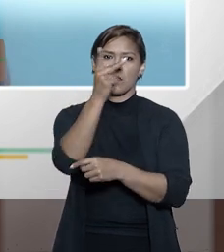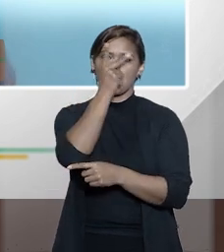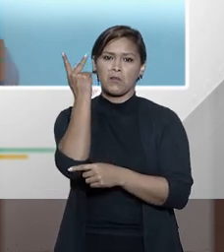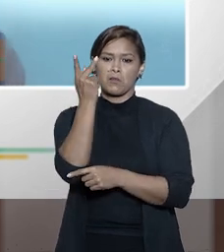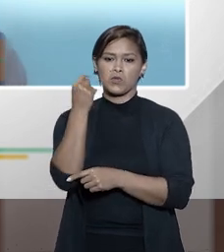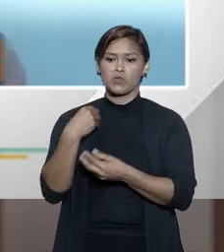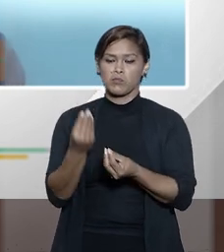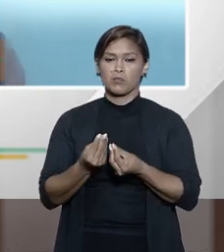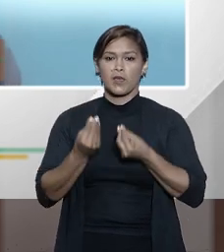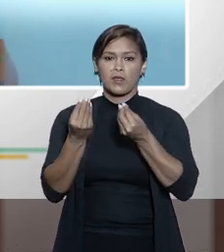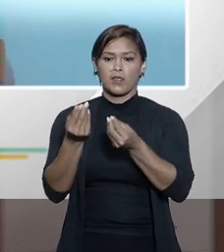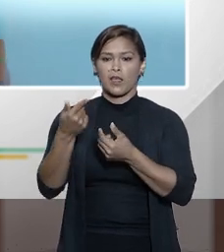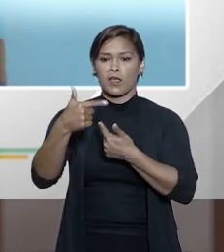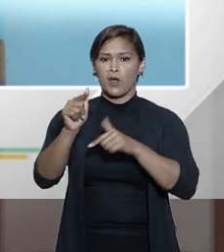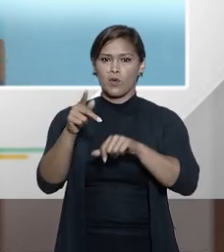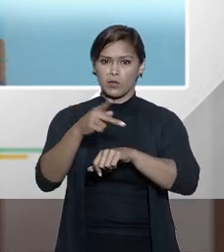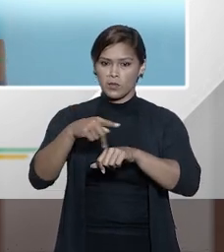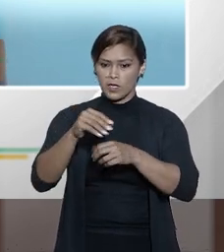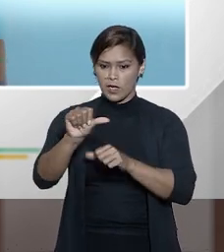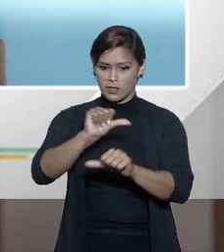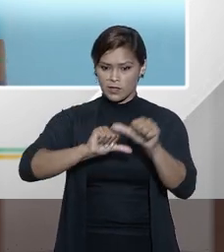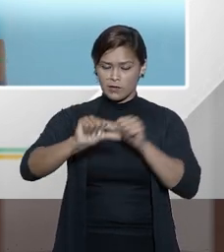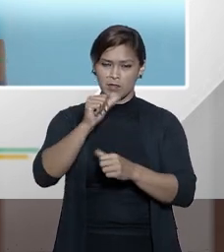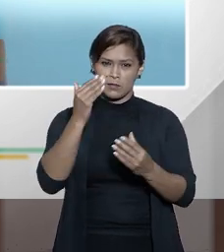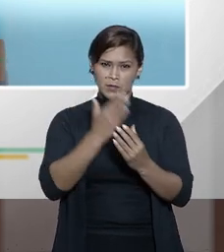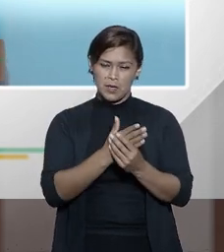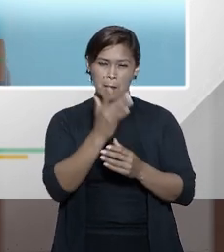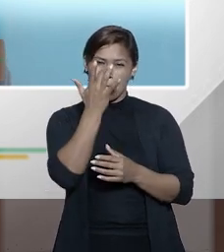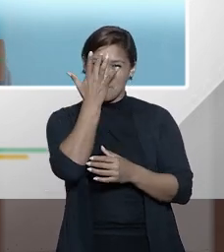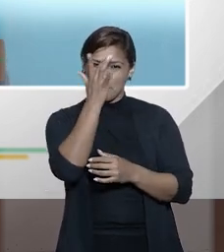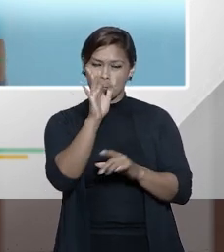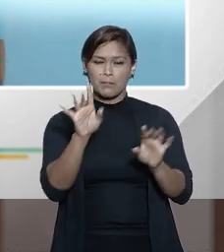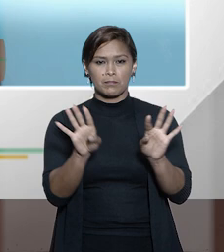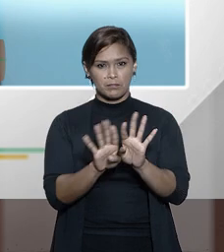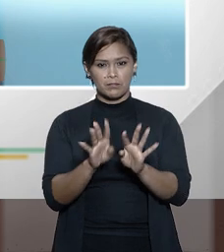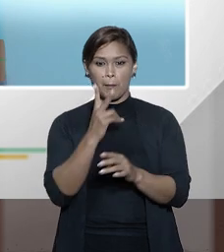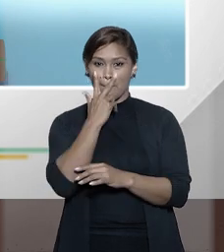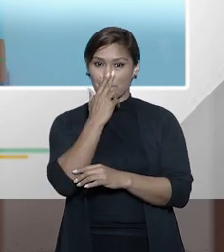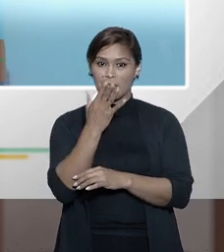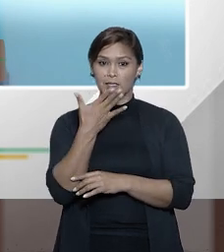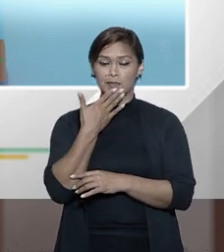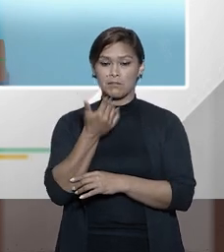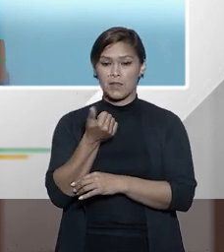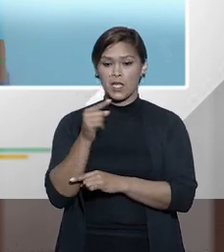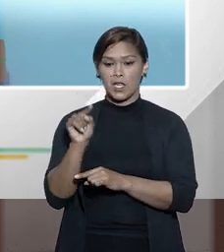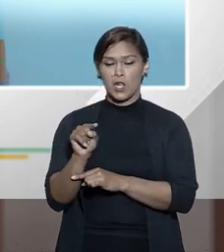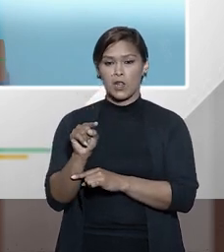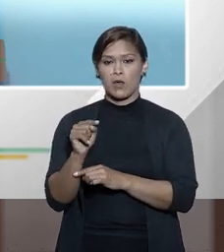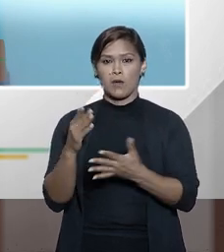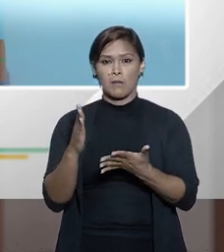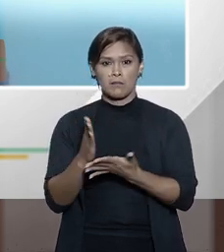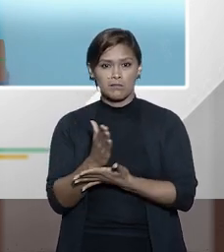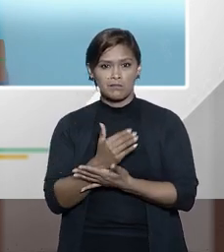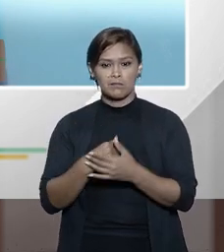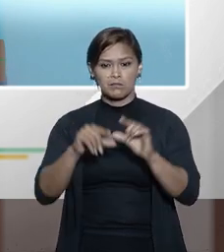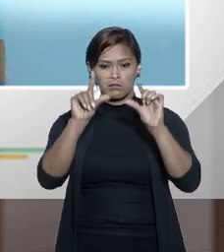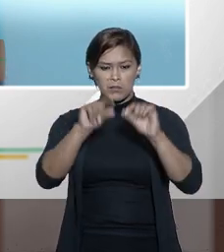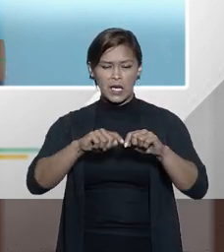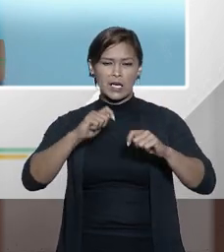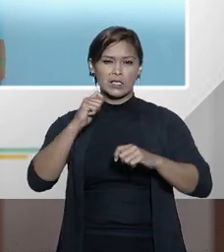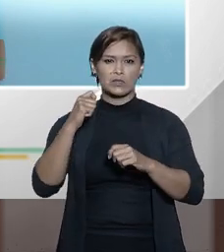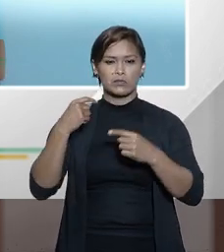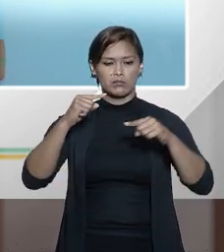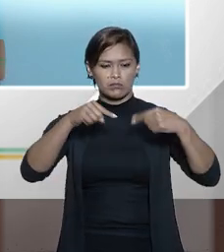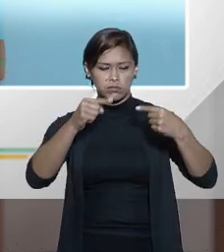pessoa um indivíduo a transferência de processo me parece algo muito mais muito menos